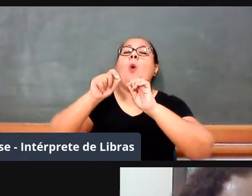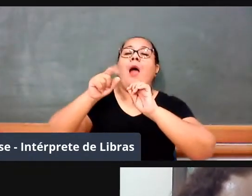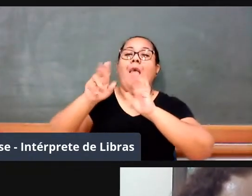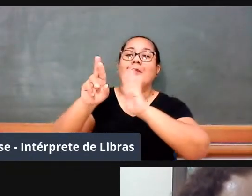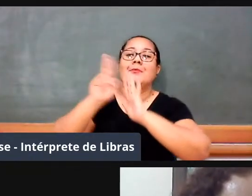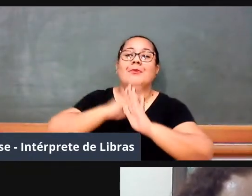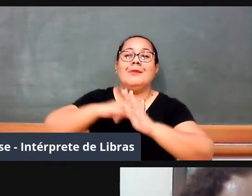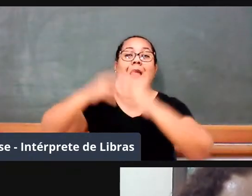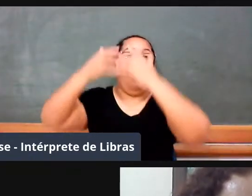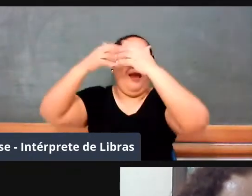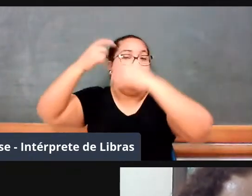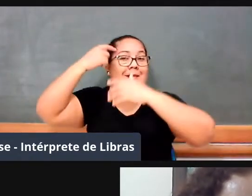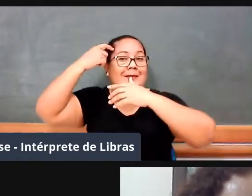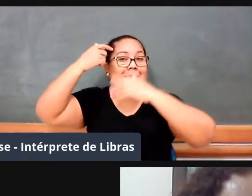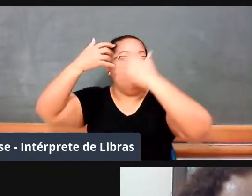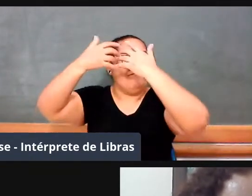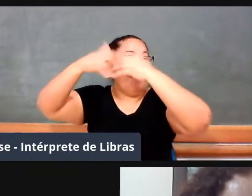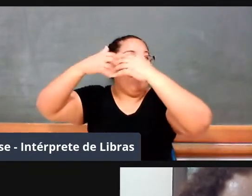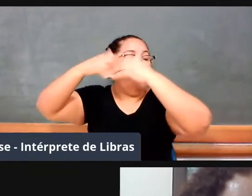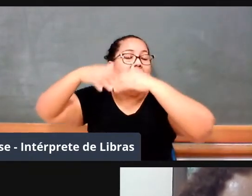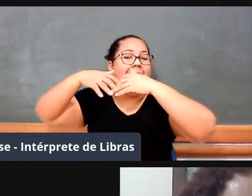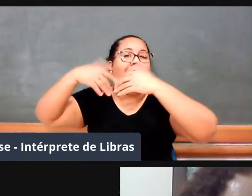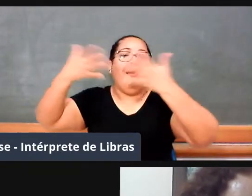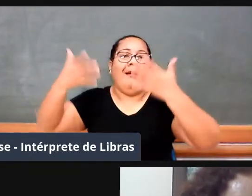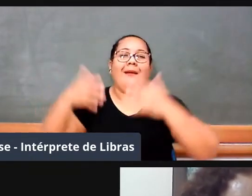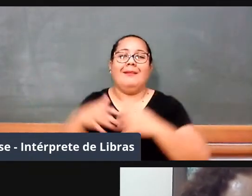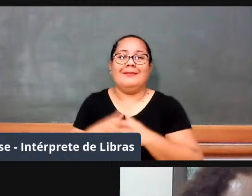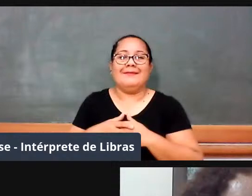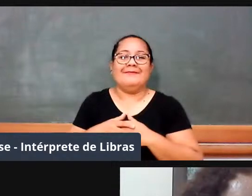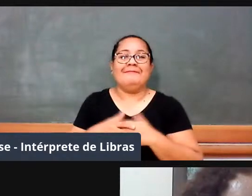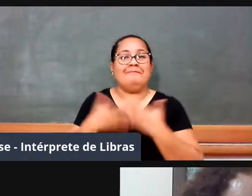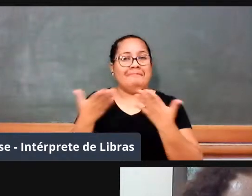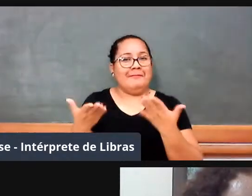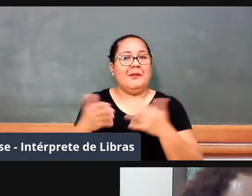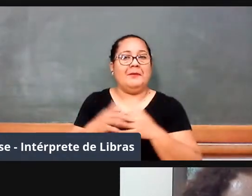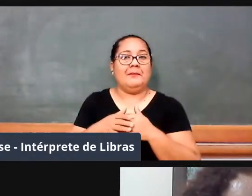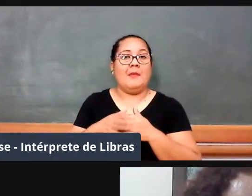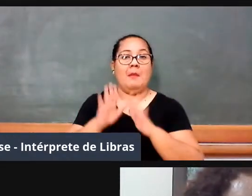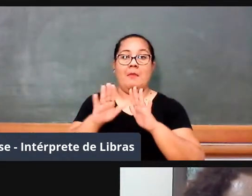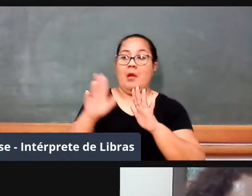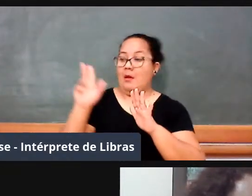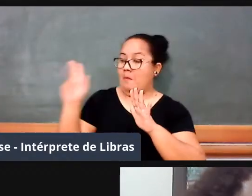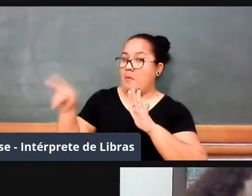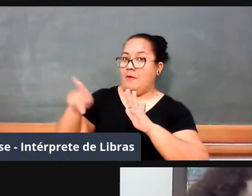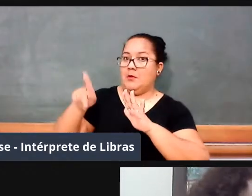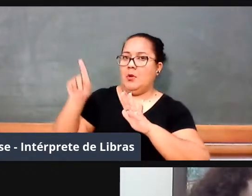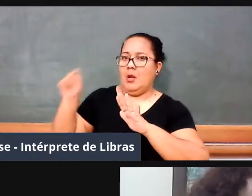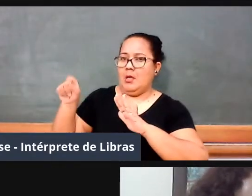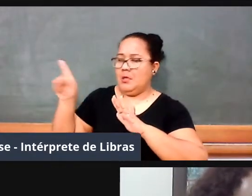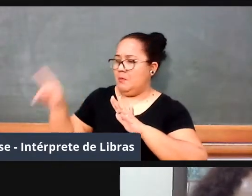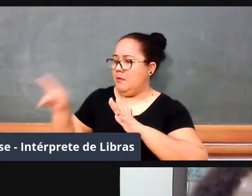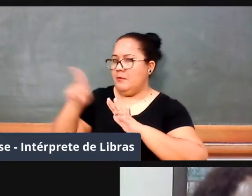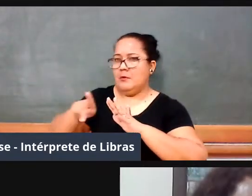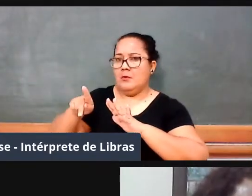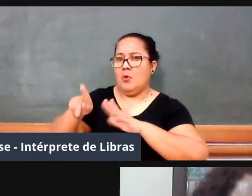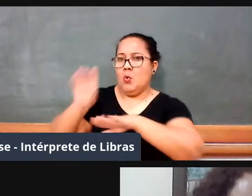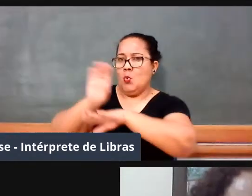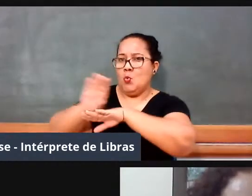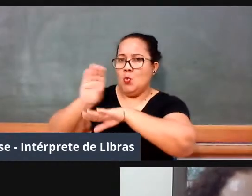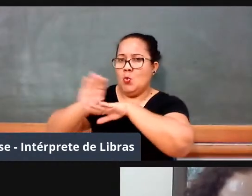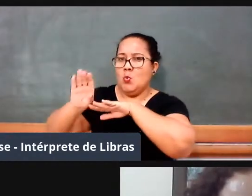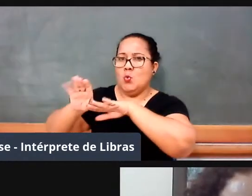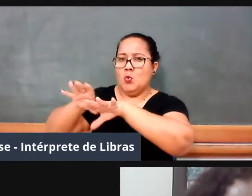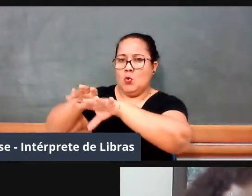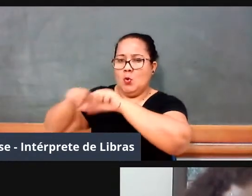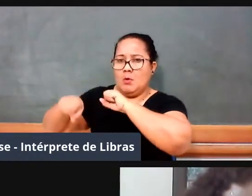é claro que a formação do professor, se ela não incluir, né, se nessa formação o professor